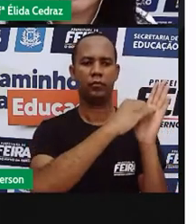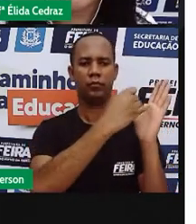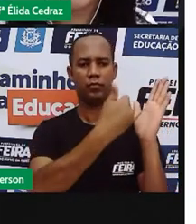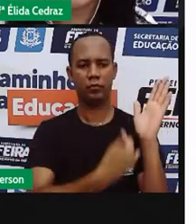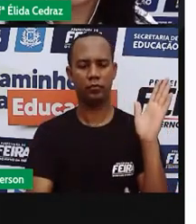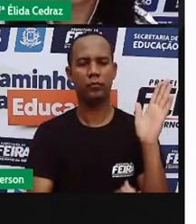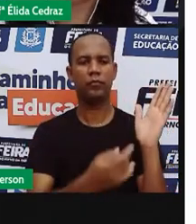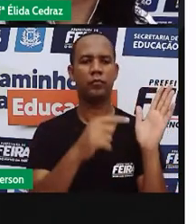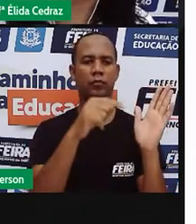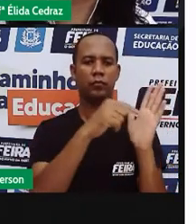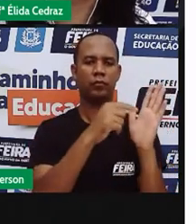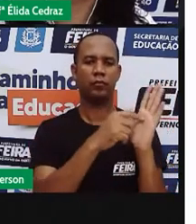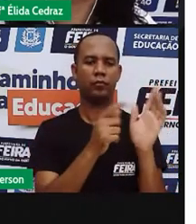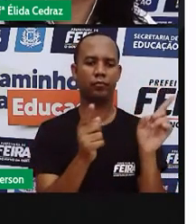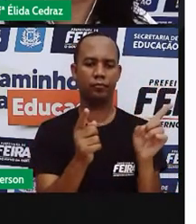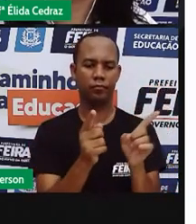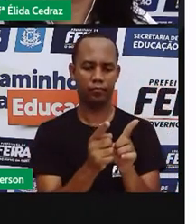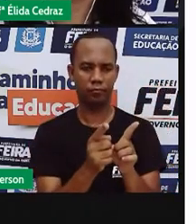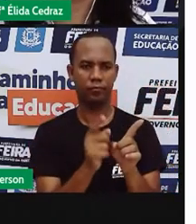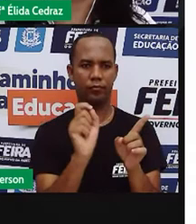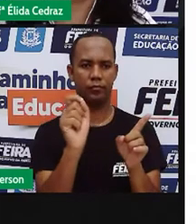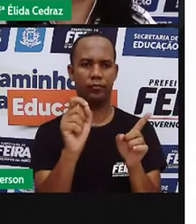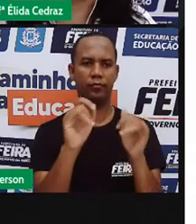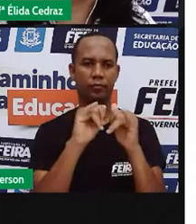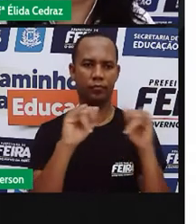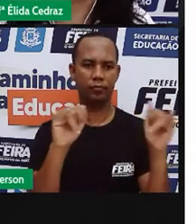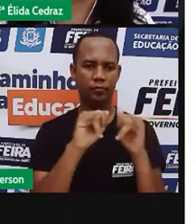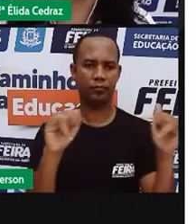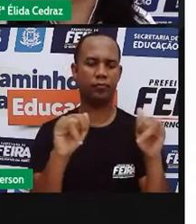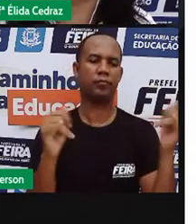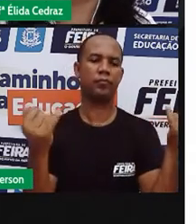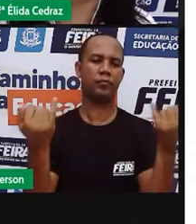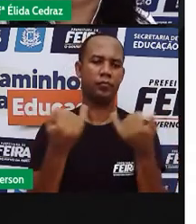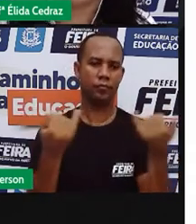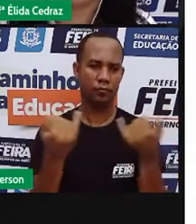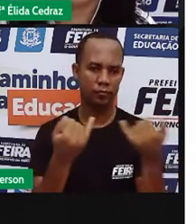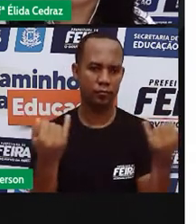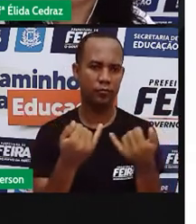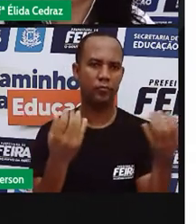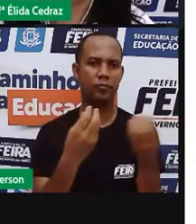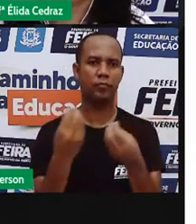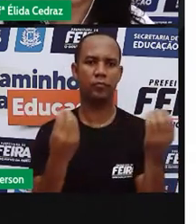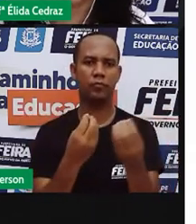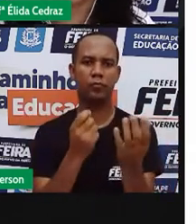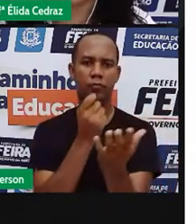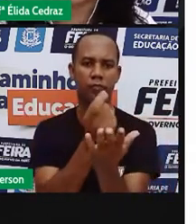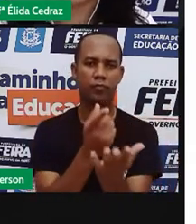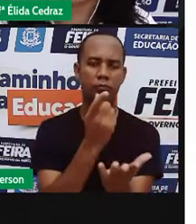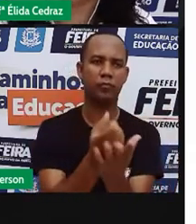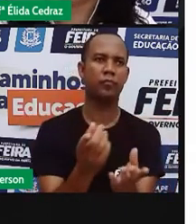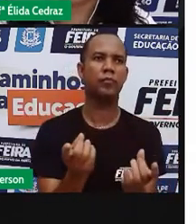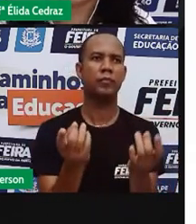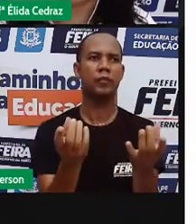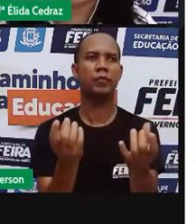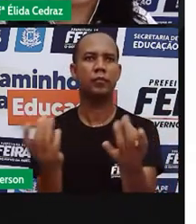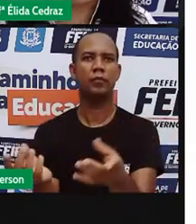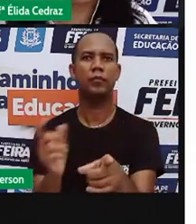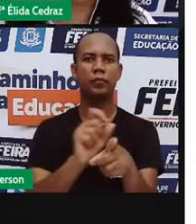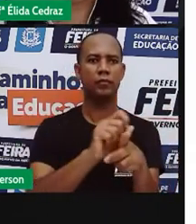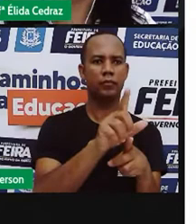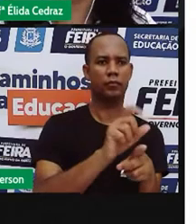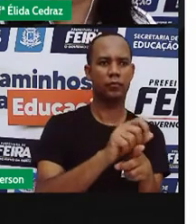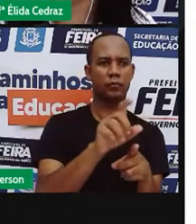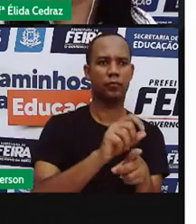pequeno que transmite as principais informações para compra, venda, aluguel